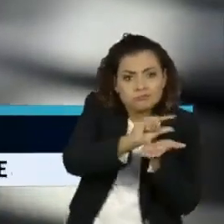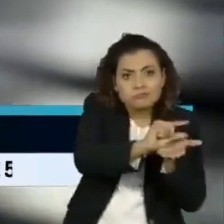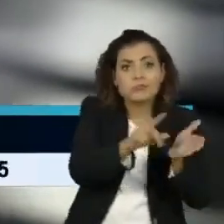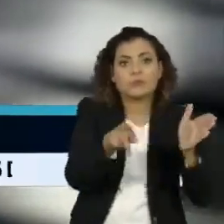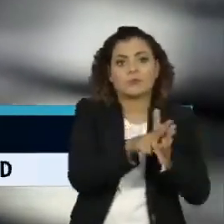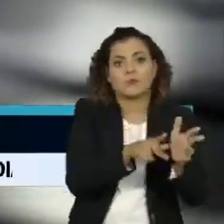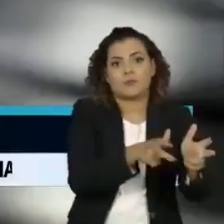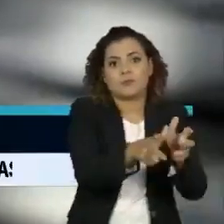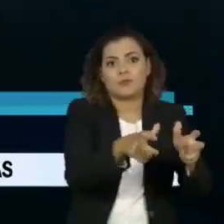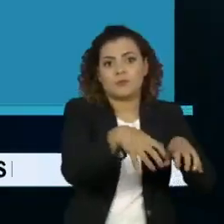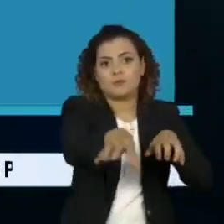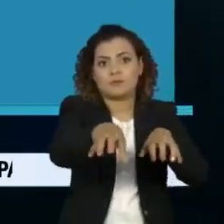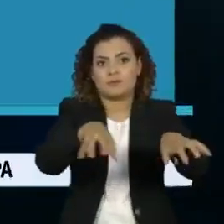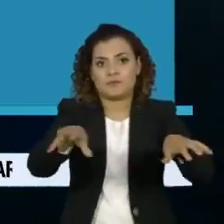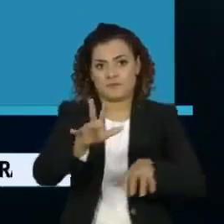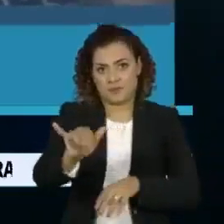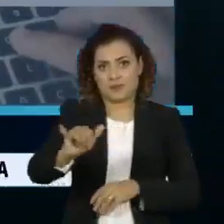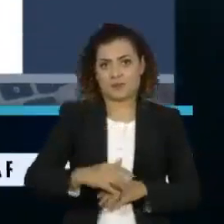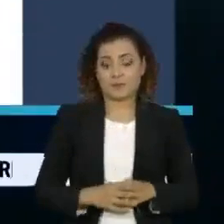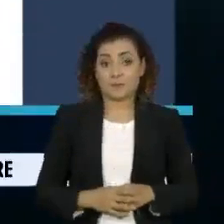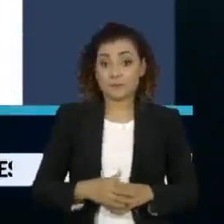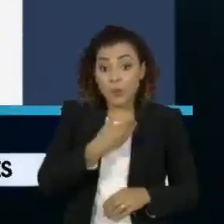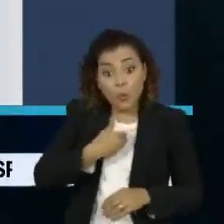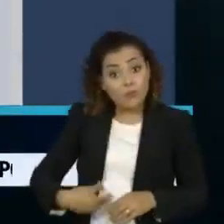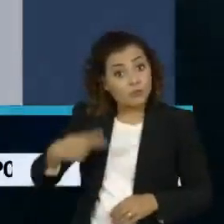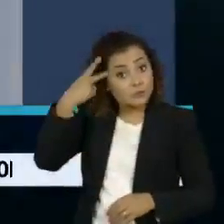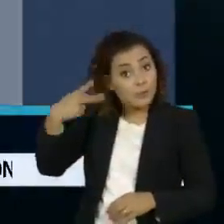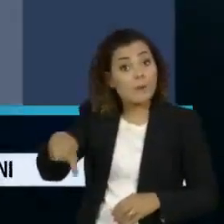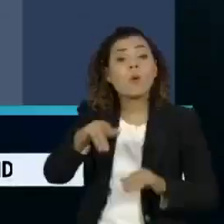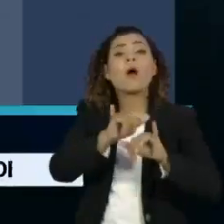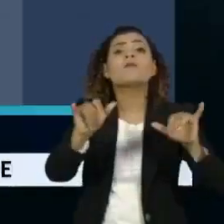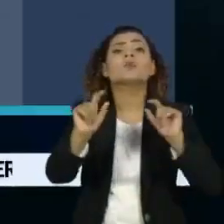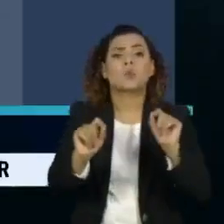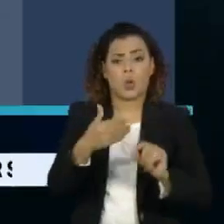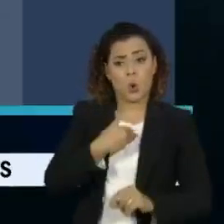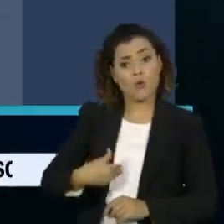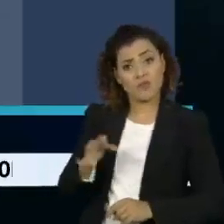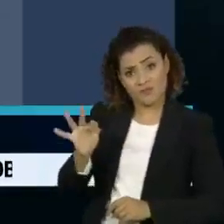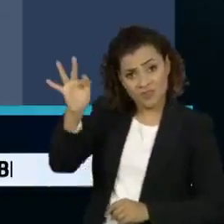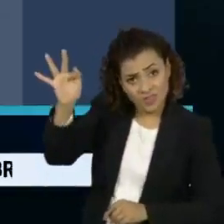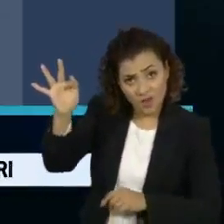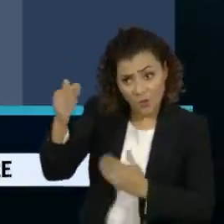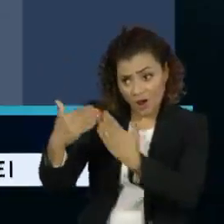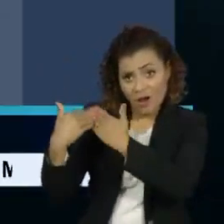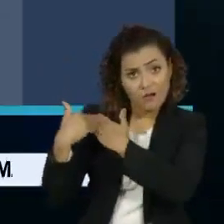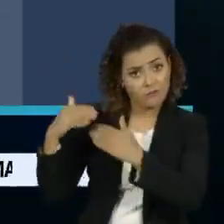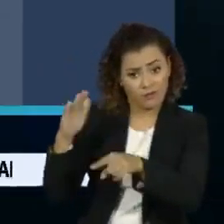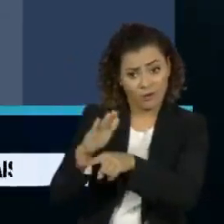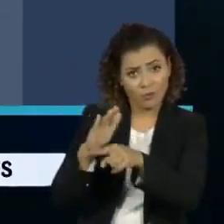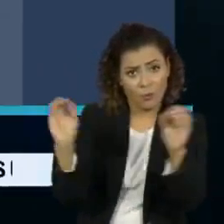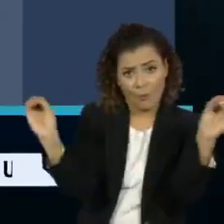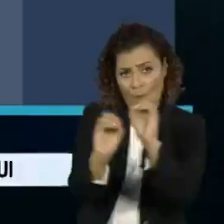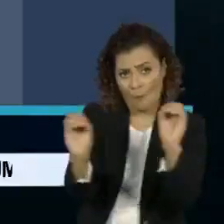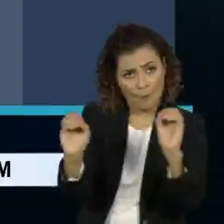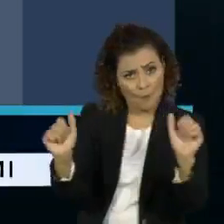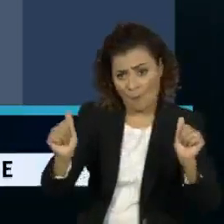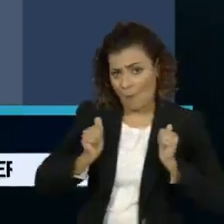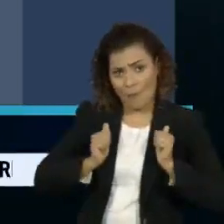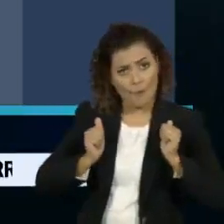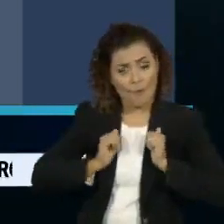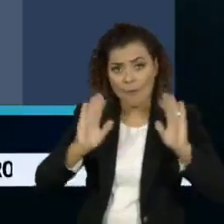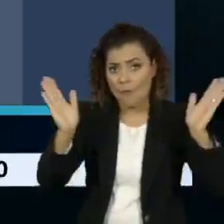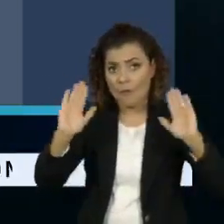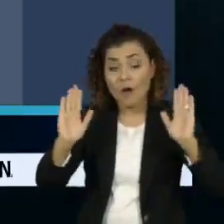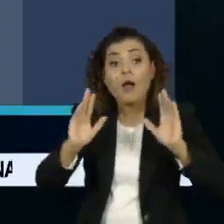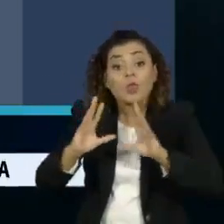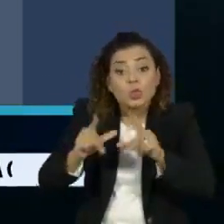e distribuição das vacinas. Em nota, o governo de São Paulo afirmou que o governo federal não teve participação na liberação dos insumos